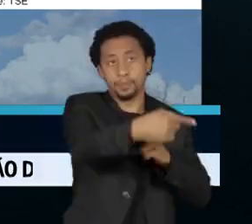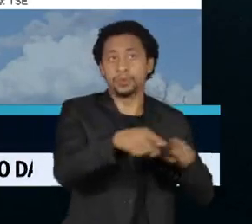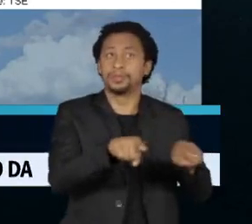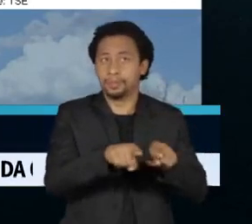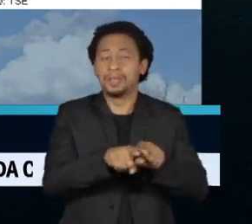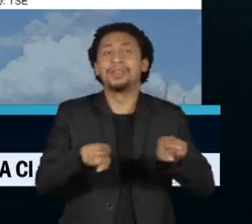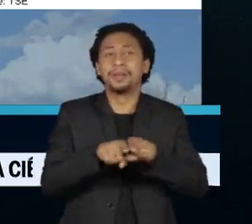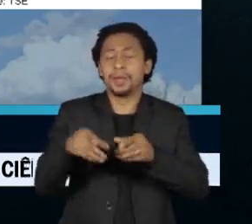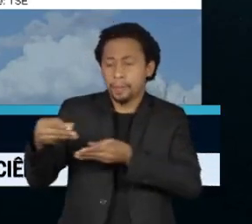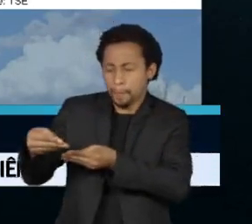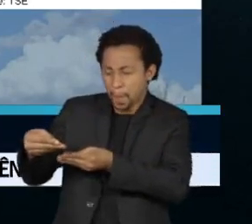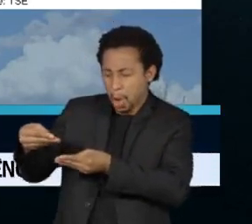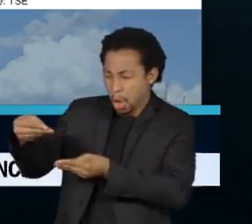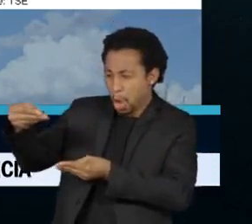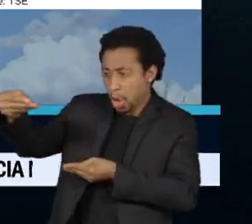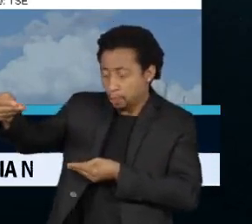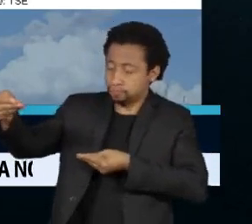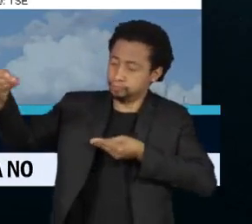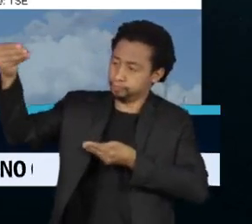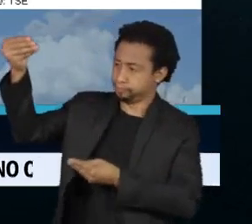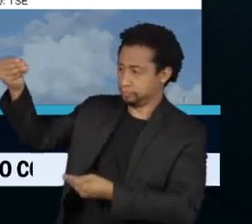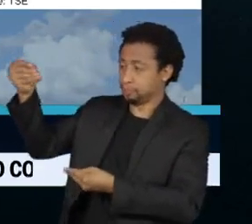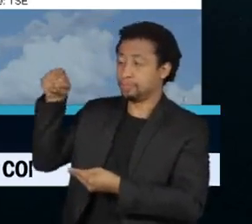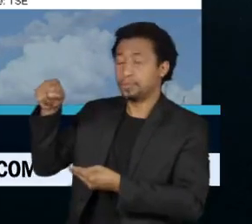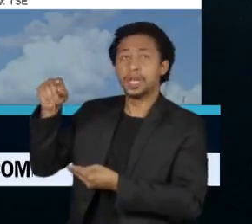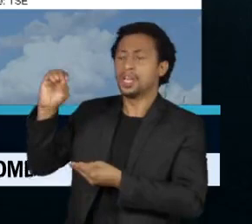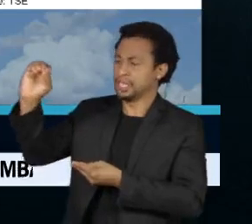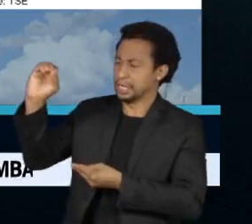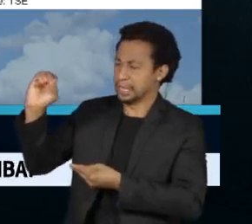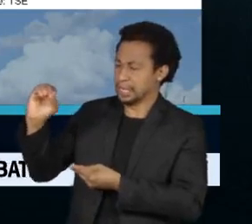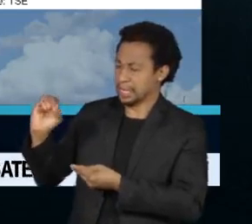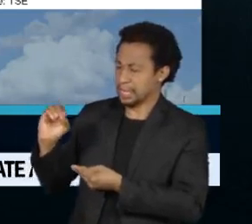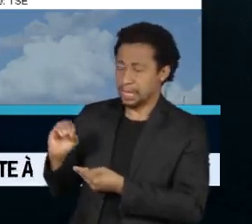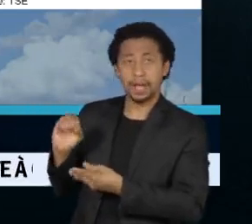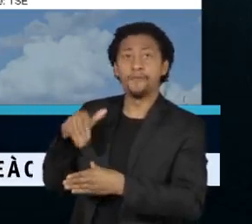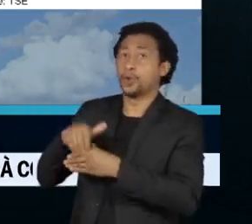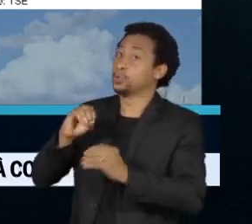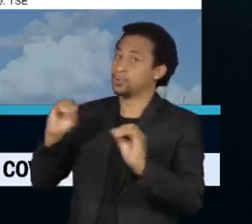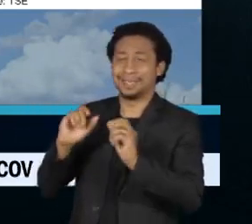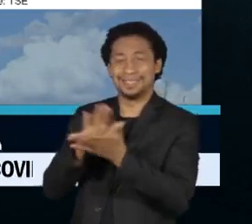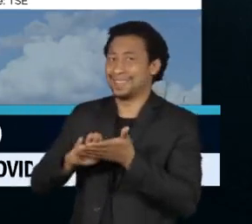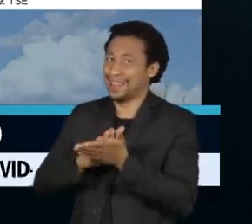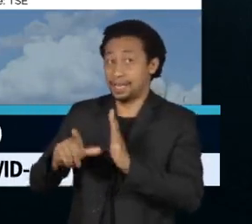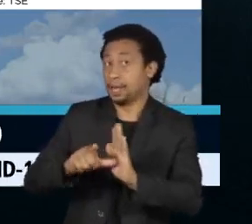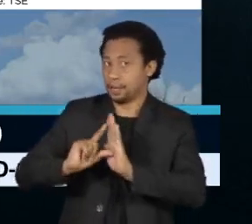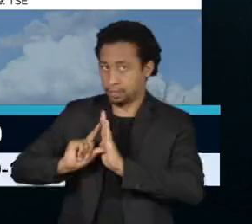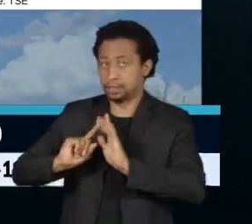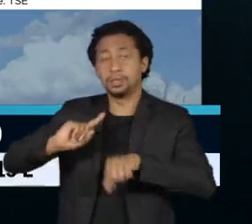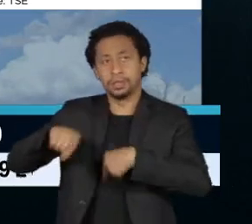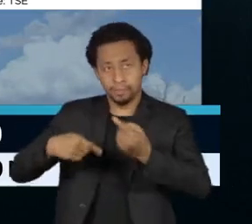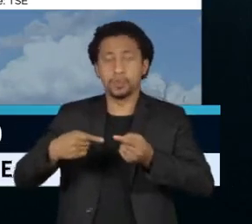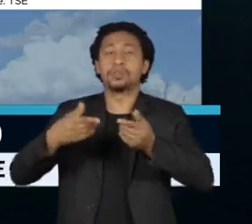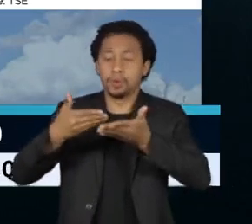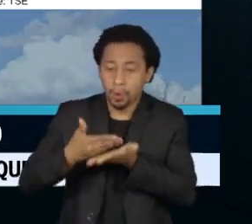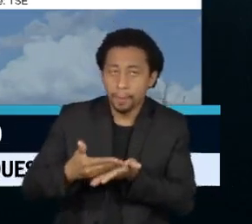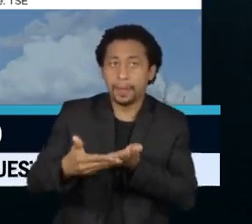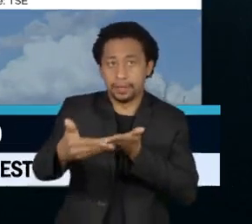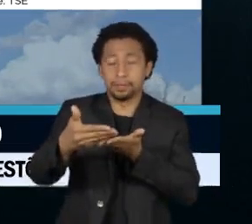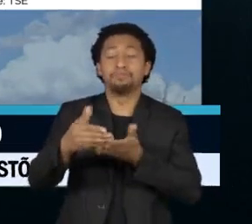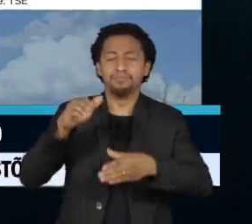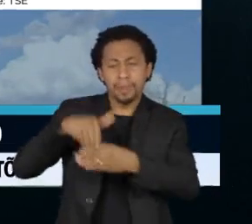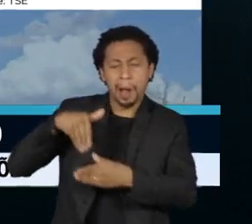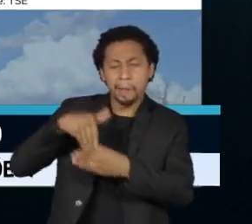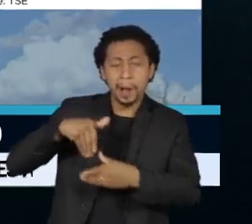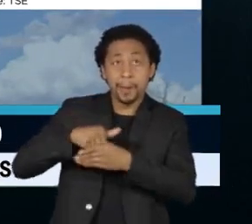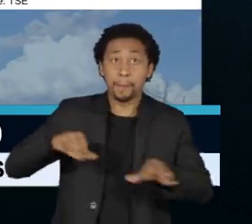zerésima para comprovar que não há nenhum voto na urna antes da abertura da sessão eleitoral. No fim, é feita a impressão do